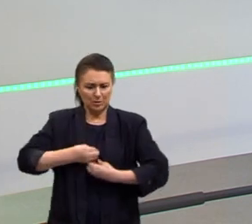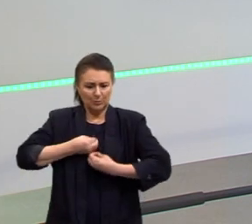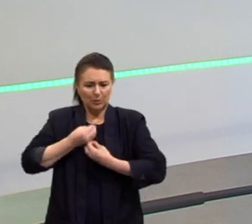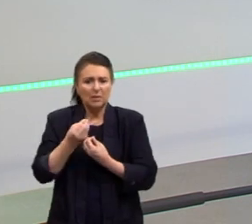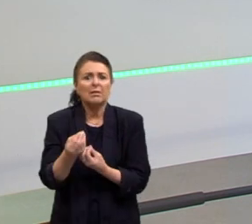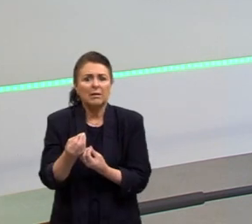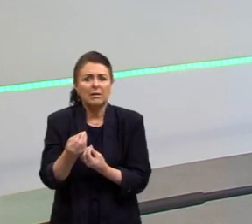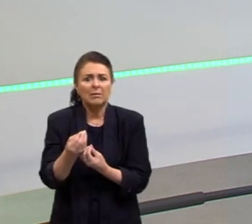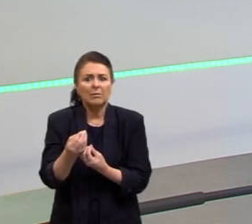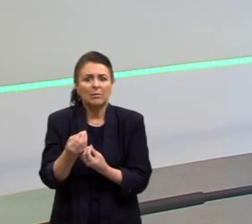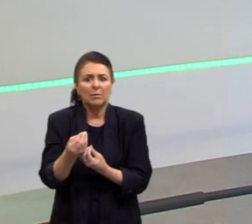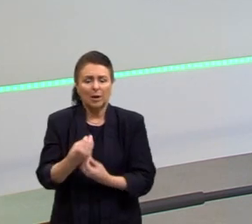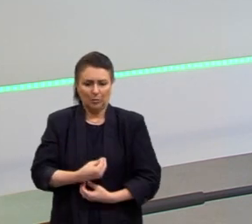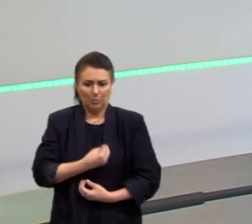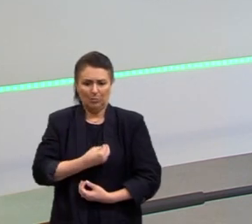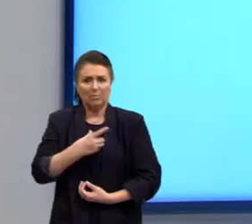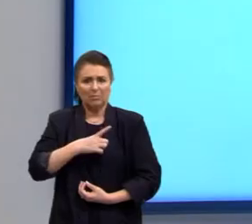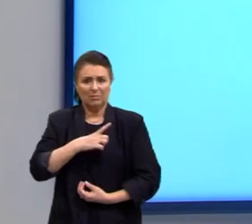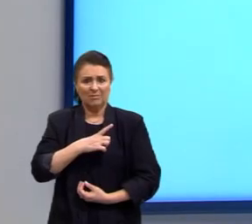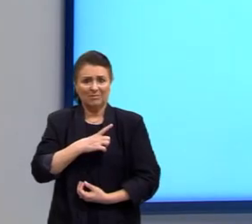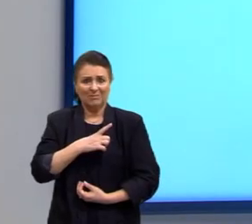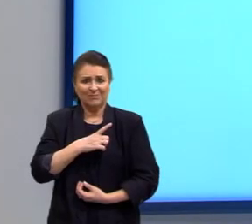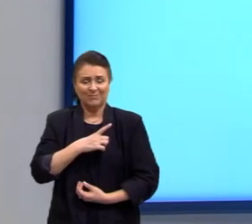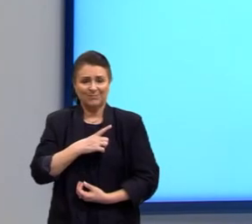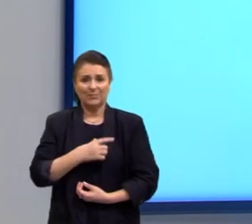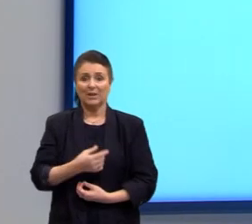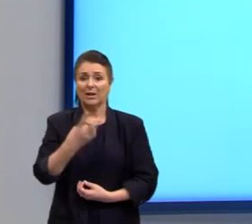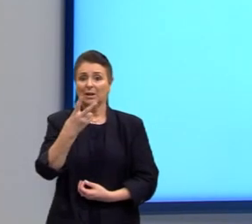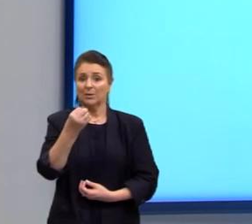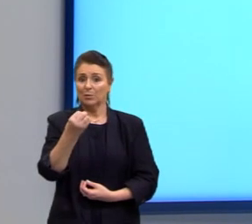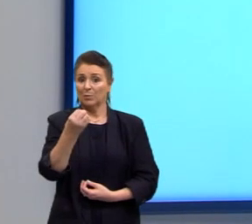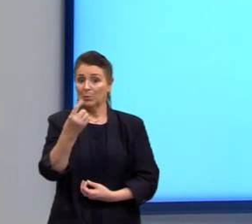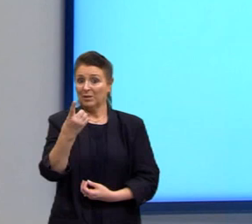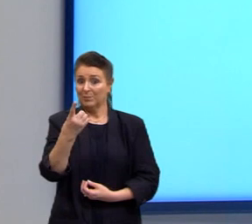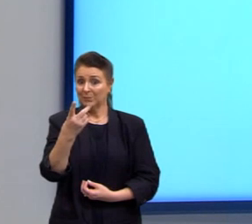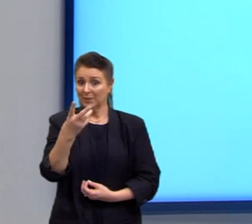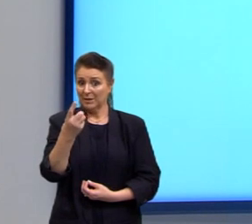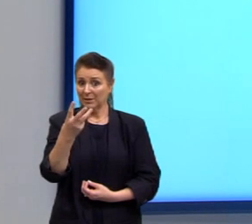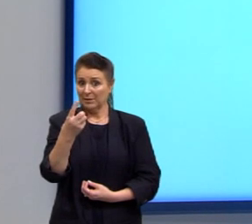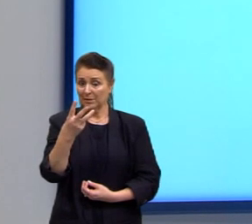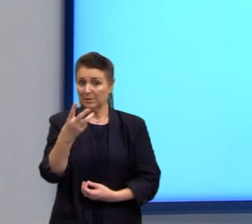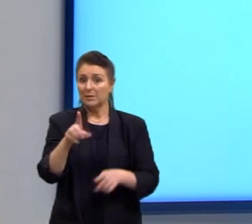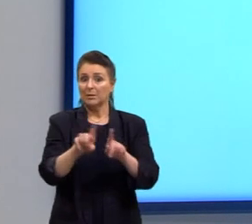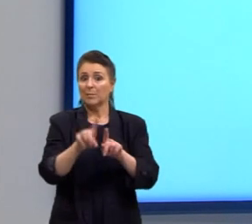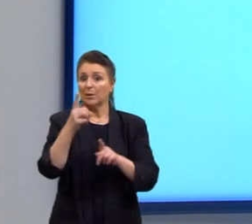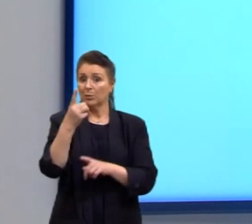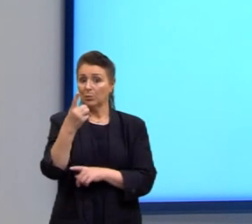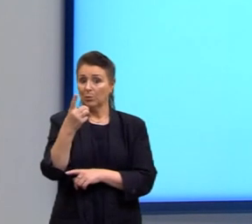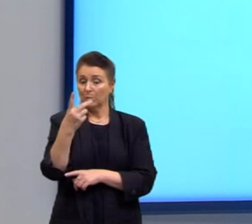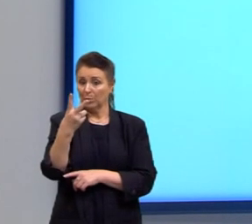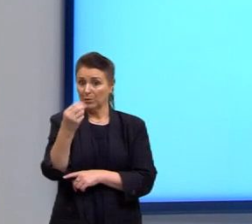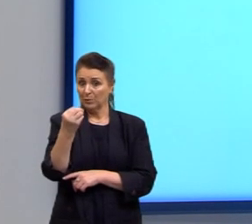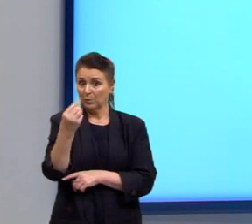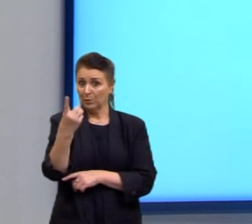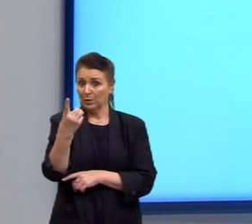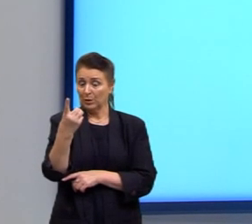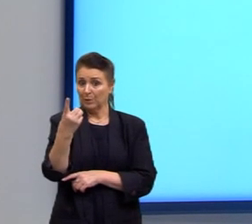existência? Certo? Em 2013 e 2012, como vocês vão ver,